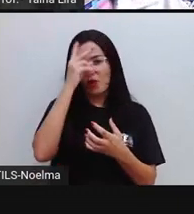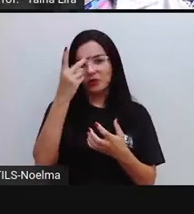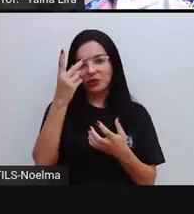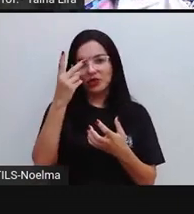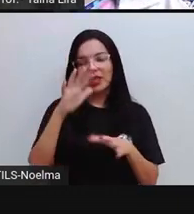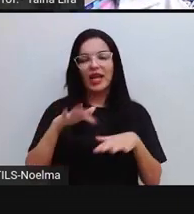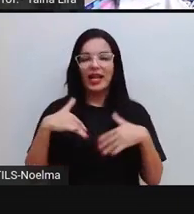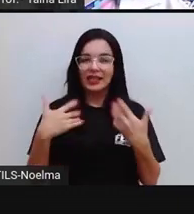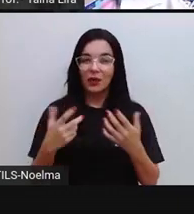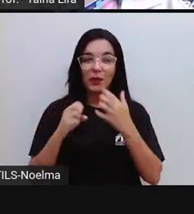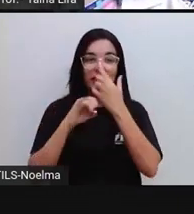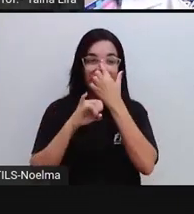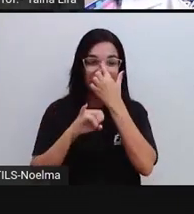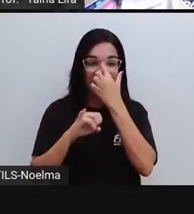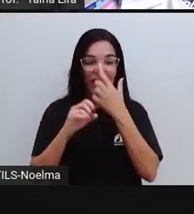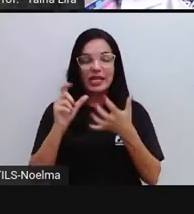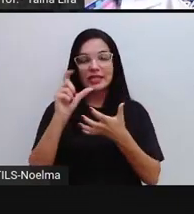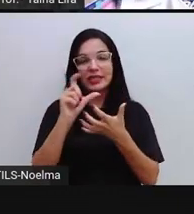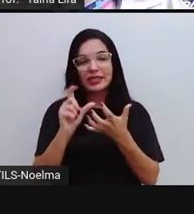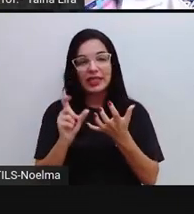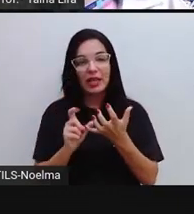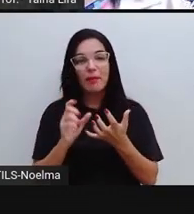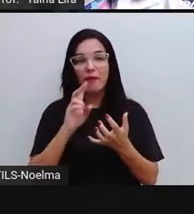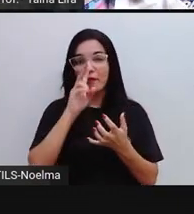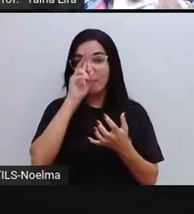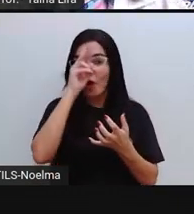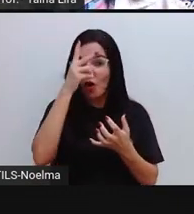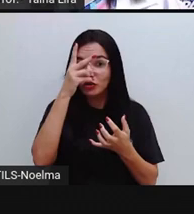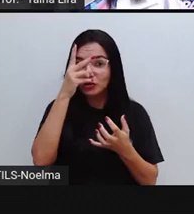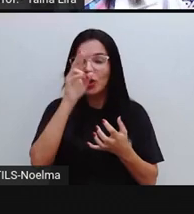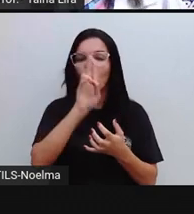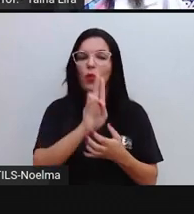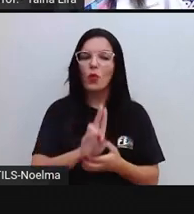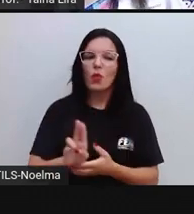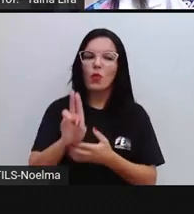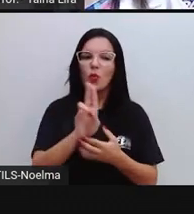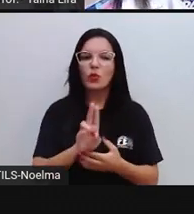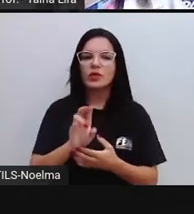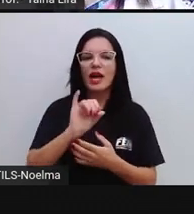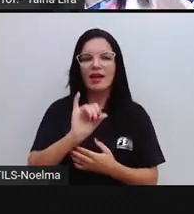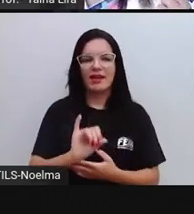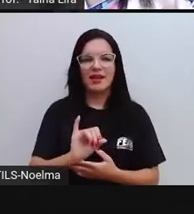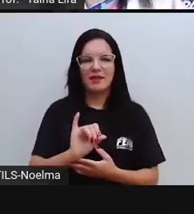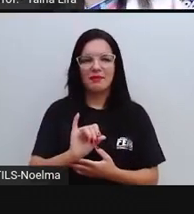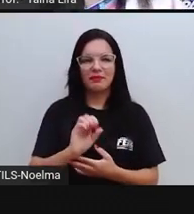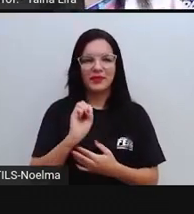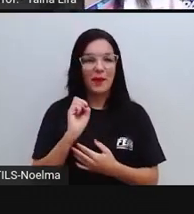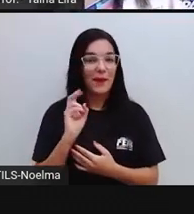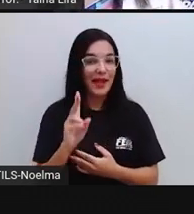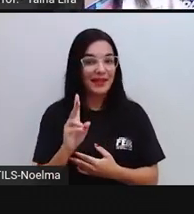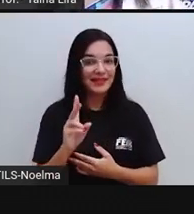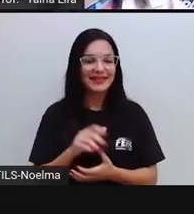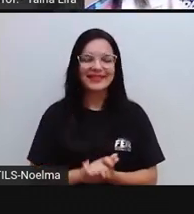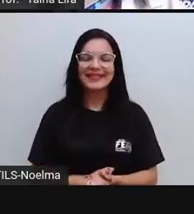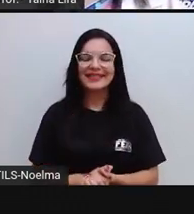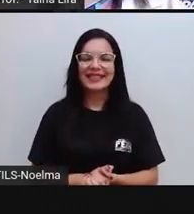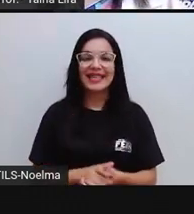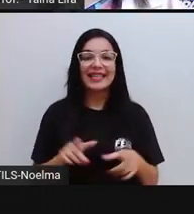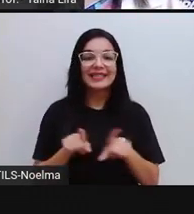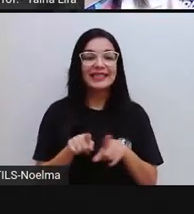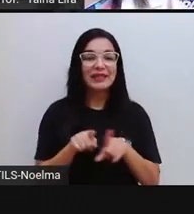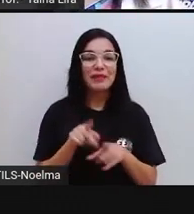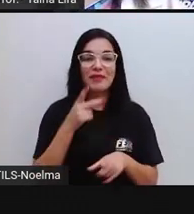fosse a sílaba forte, nós utilizaríamos o I, tá bom? Então, falando no I, olha lá, o nosso